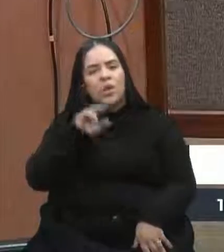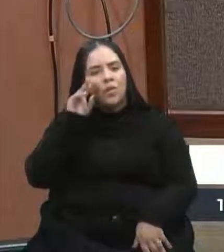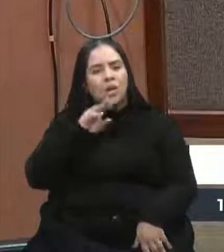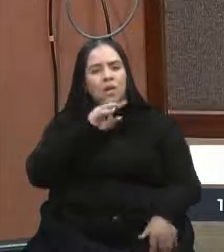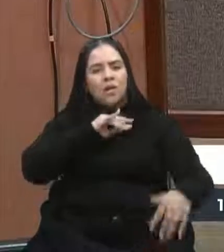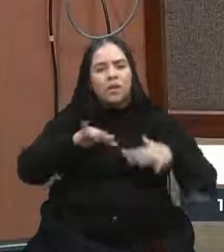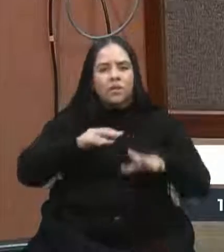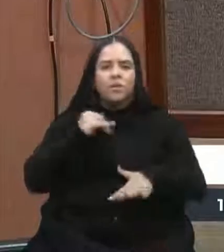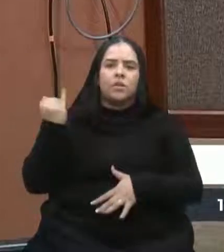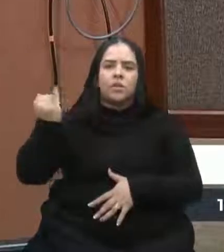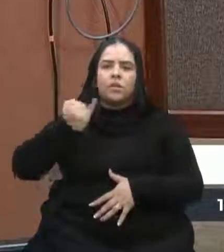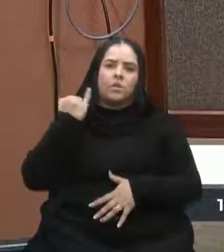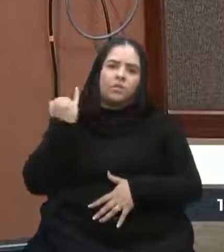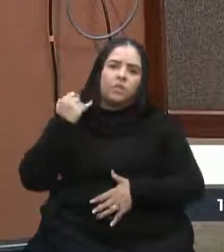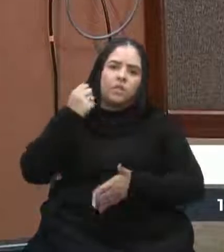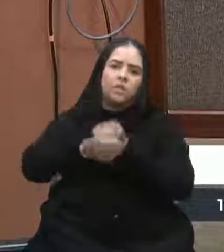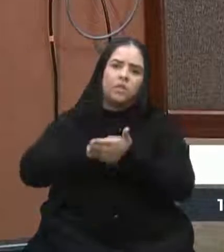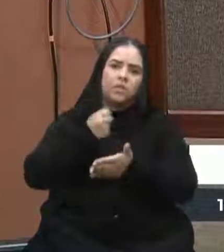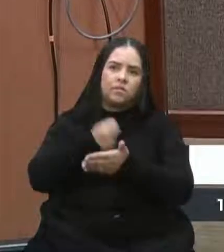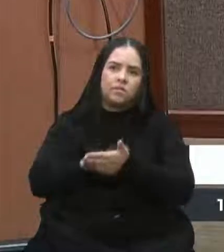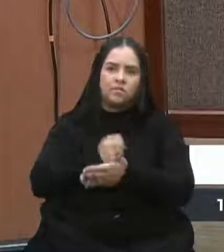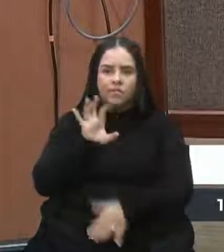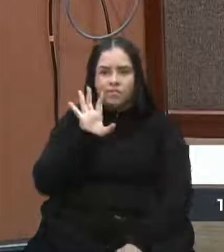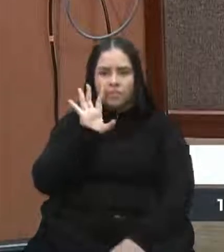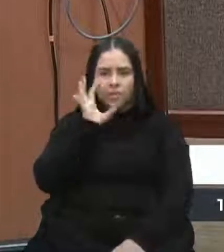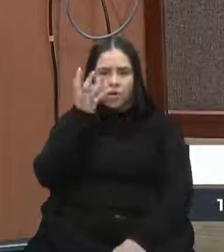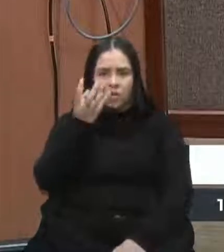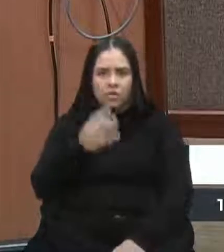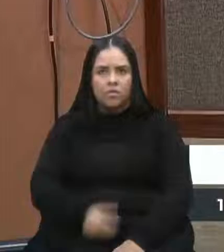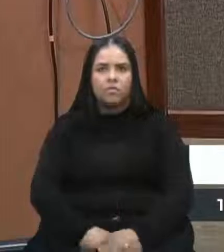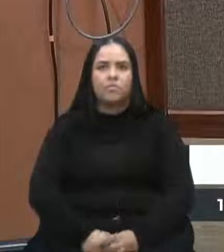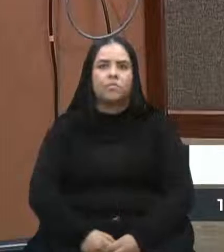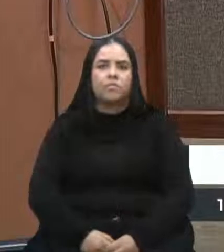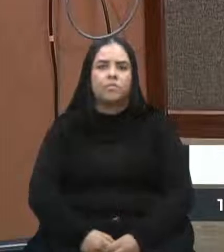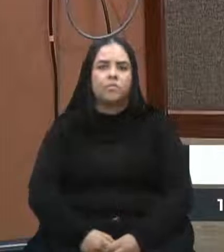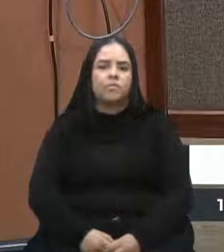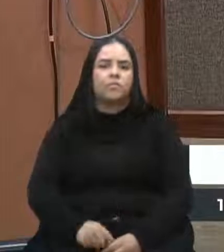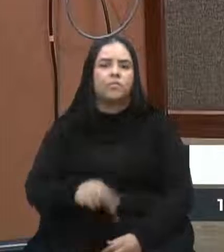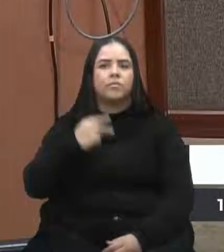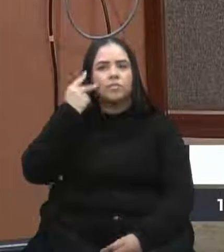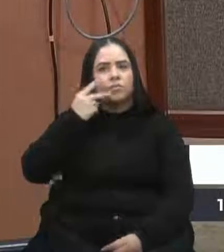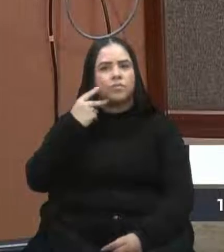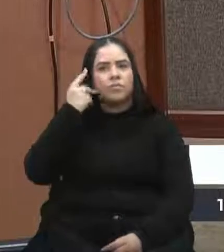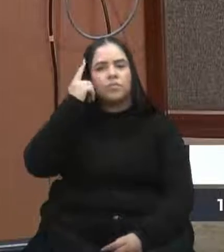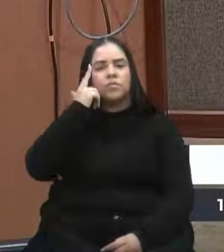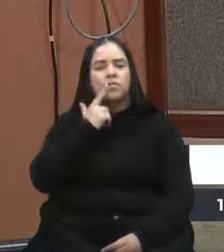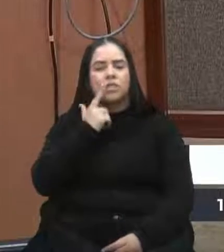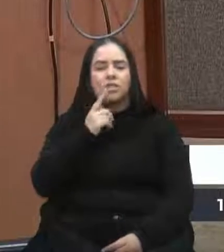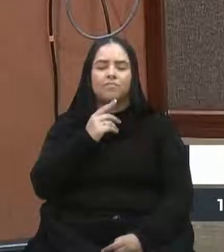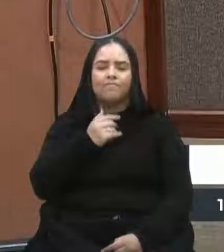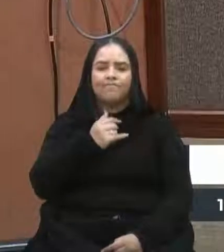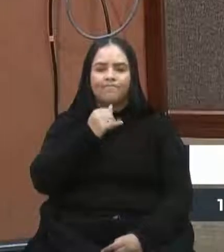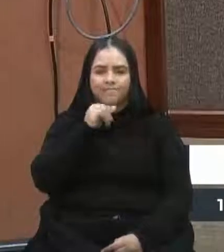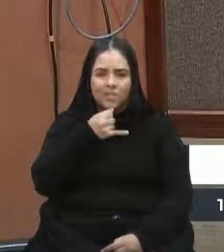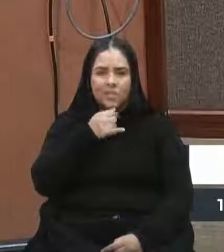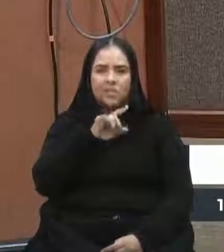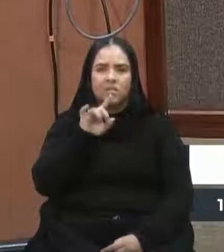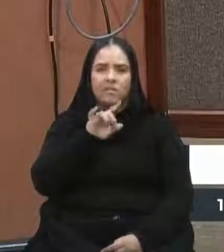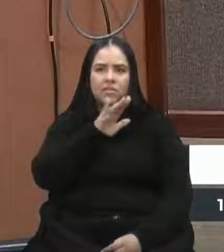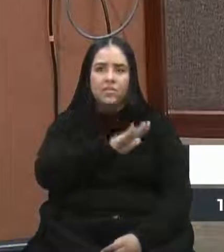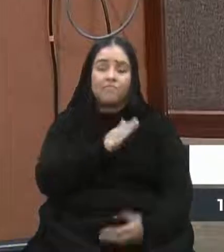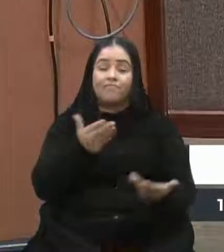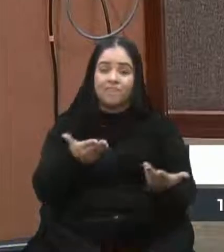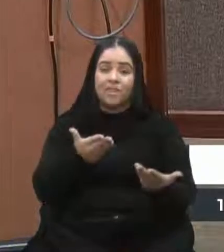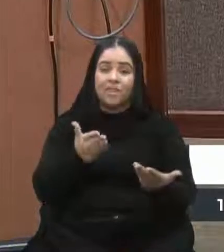para tentar resolver isso. Quando o vereador Lucas falou, pena que ele não está aqui, geralmente assim,